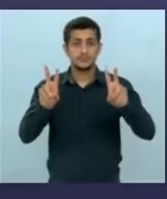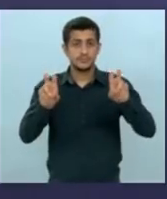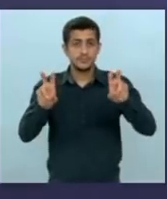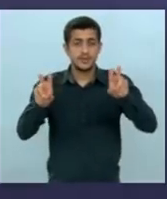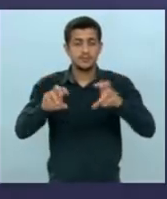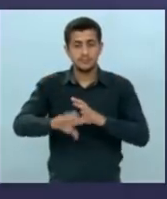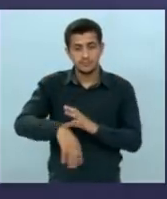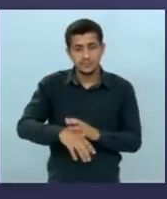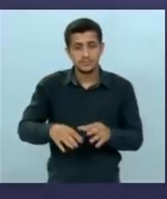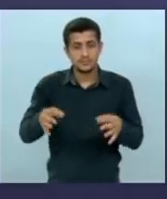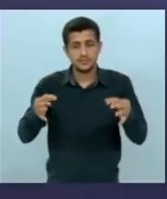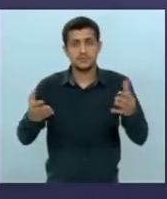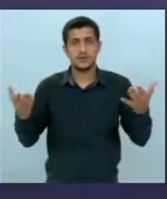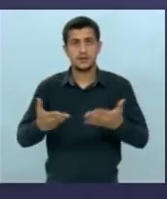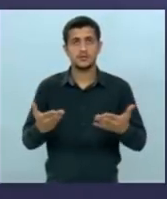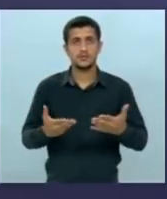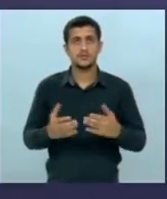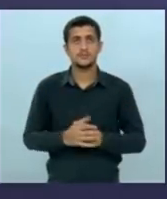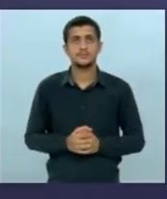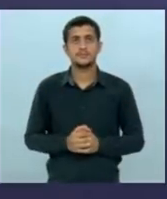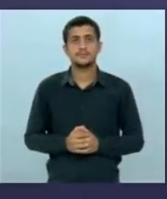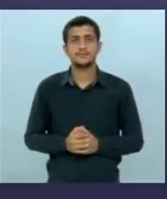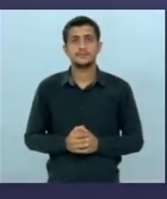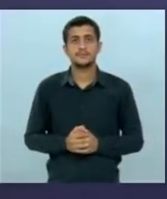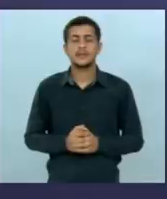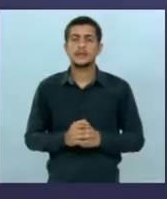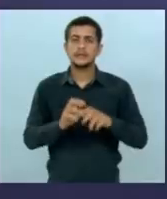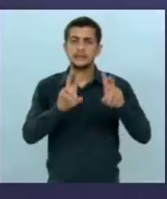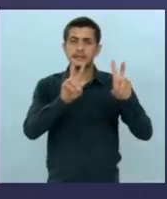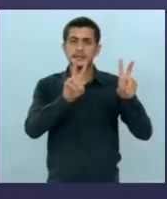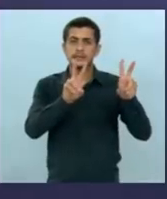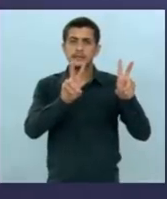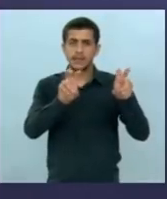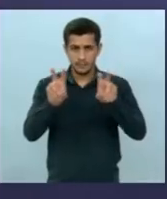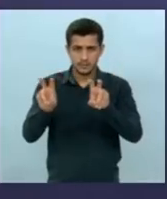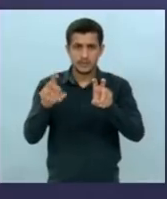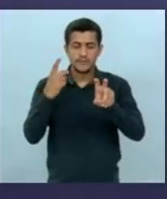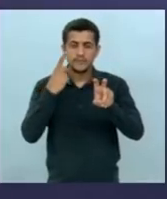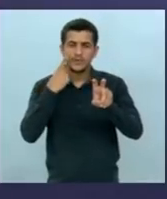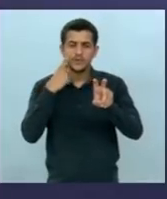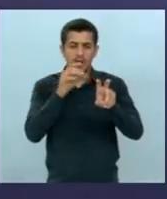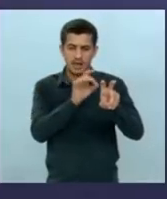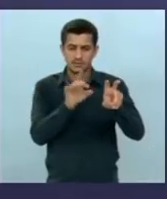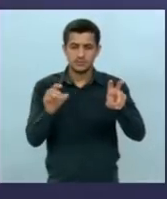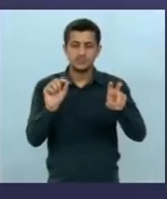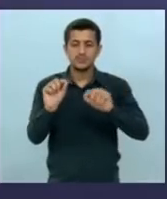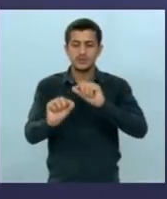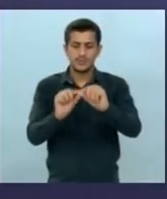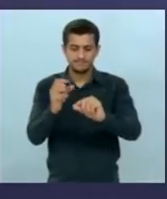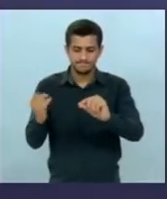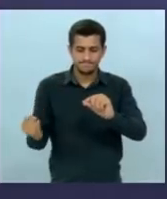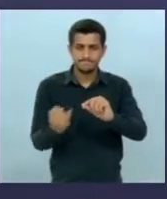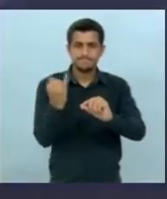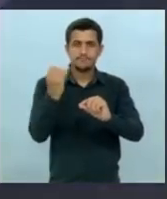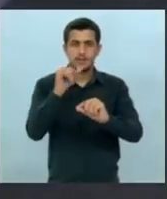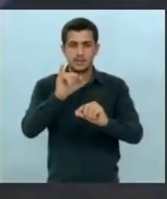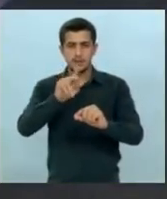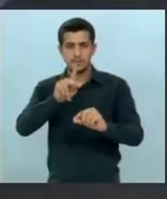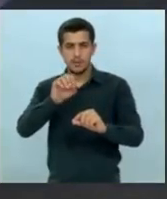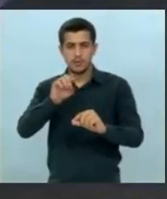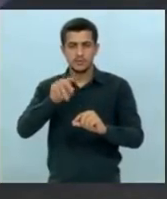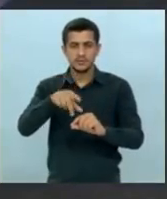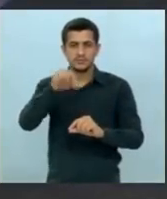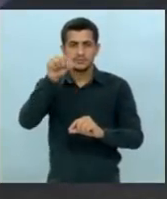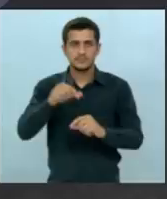sorteado ao vivo aqui são temas que foram apontados pela pesquisa IBOP como os mais relevantes aos eleitores o